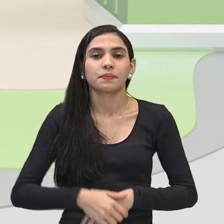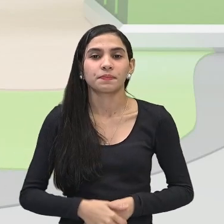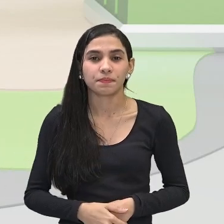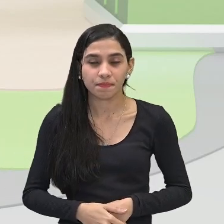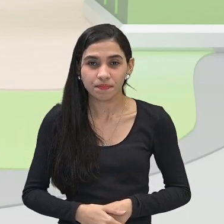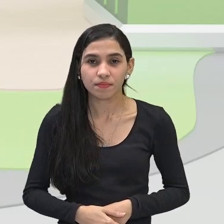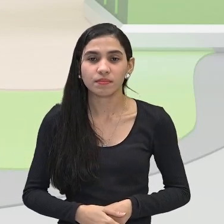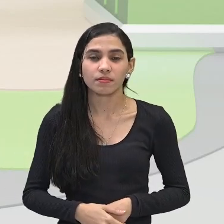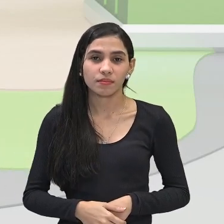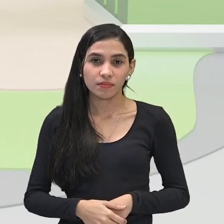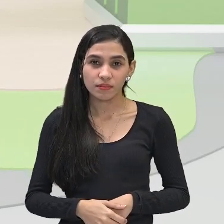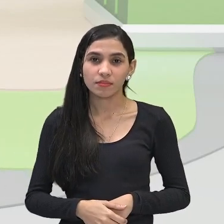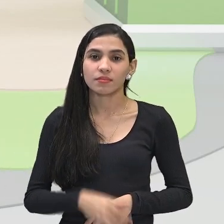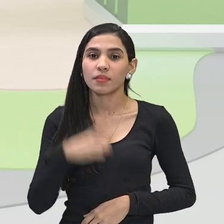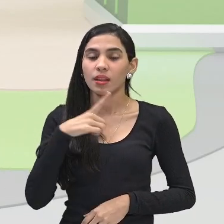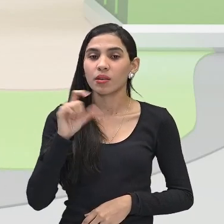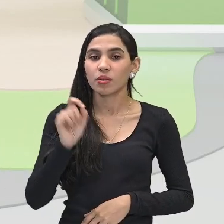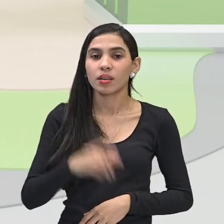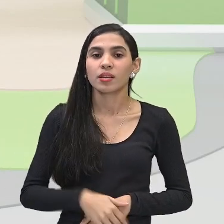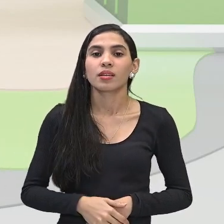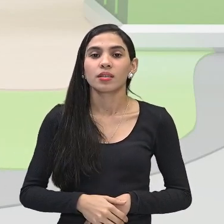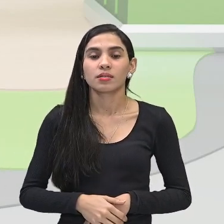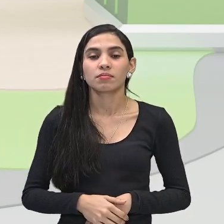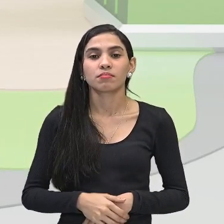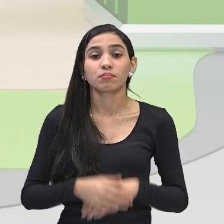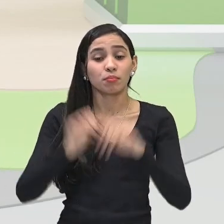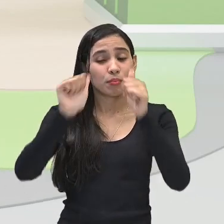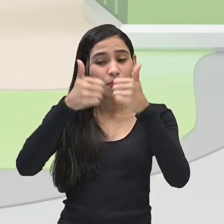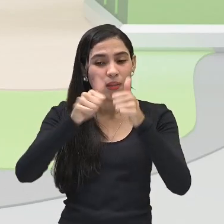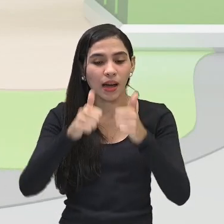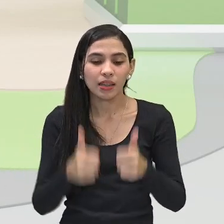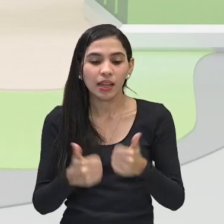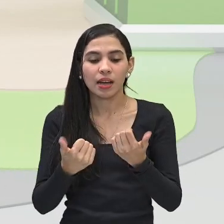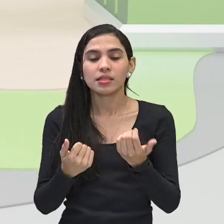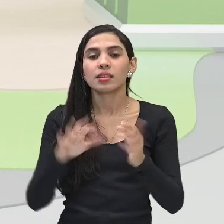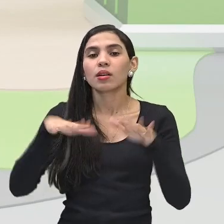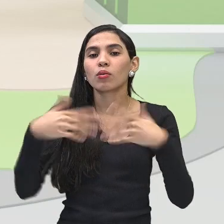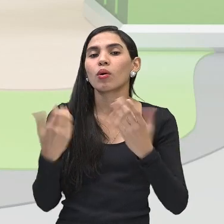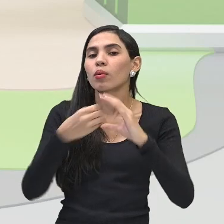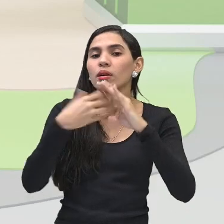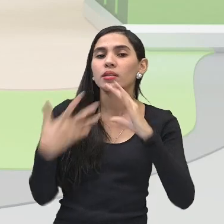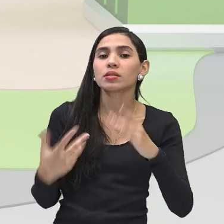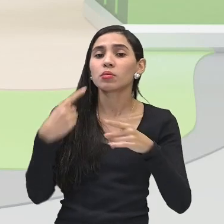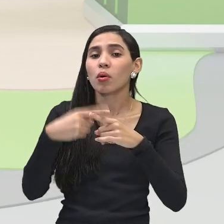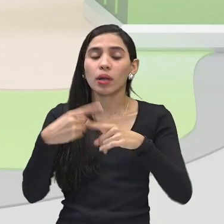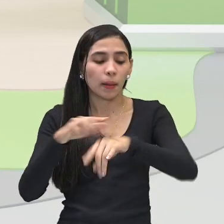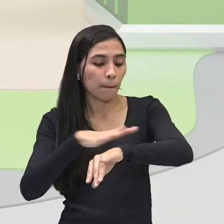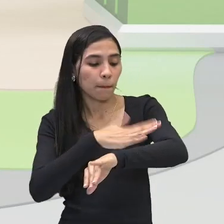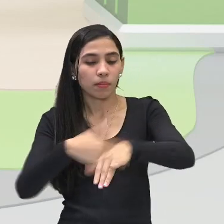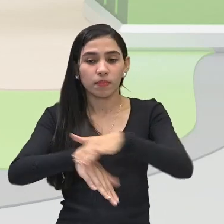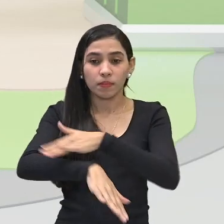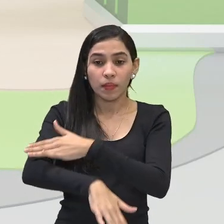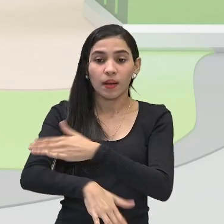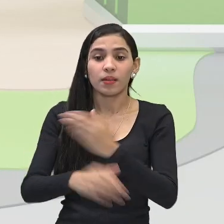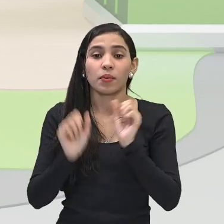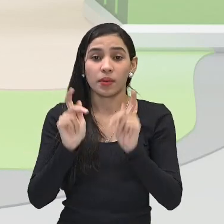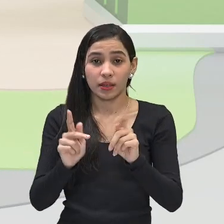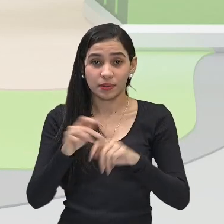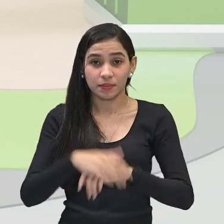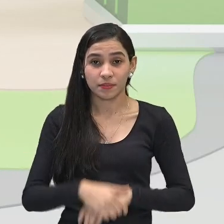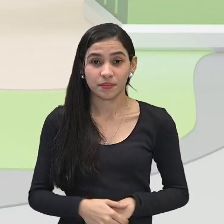ter ali o diagnóstico, avaliação de que característico que está acontecendo ali na sua pele, tá bom?